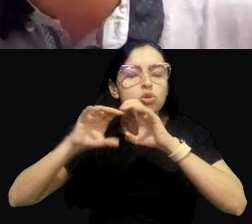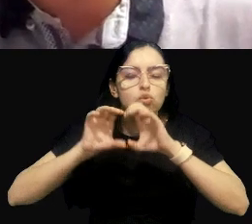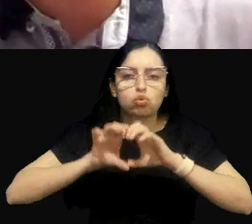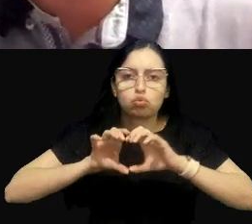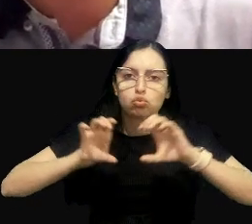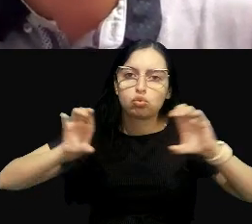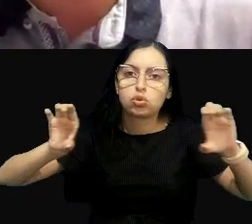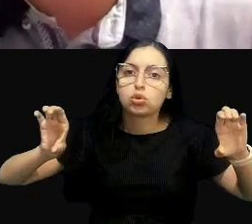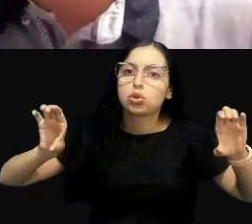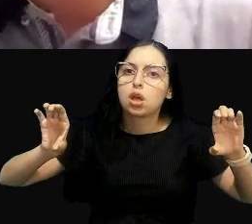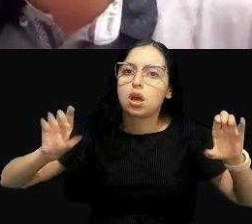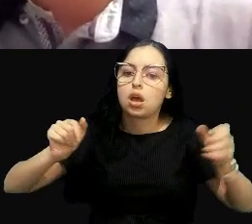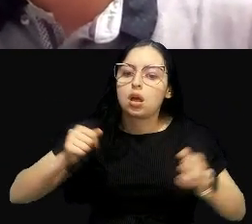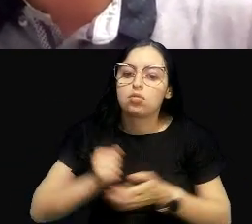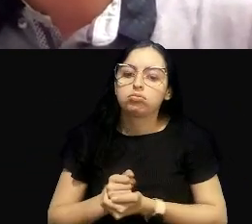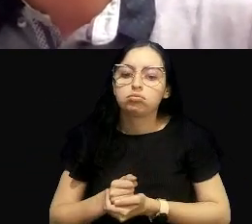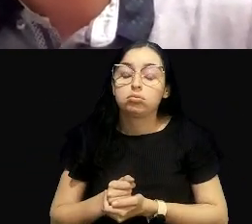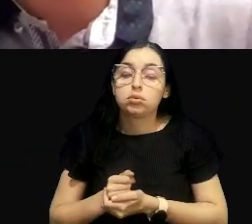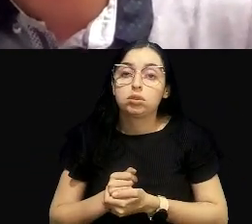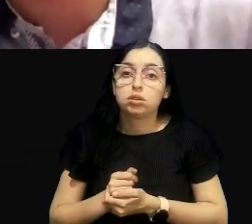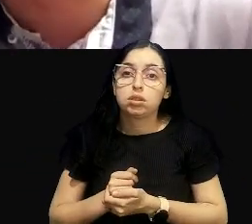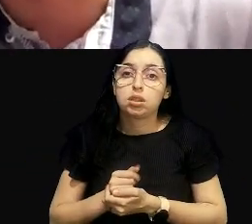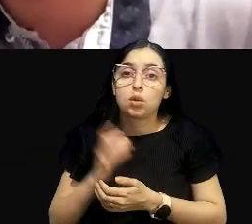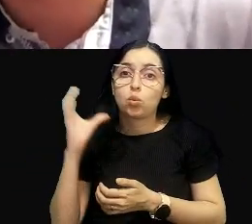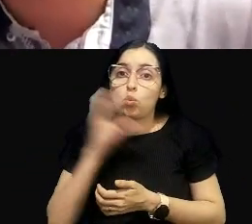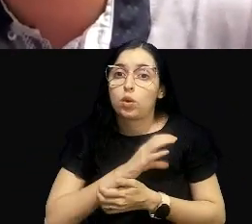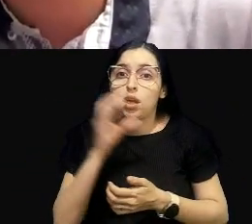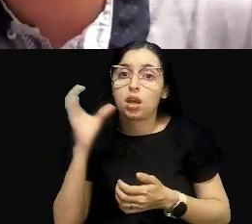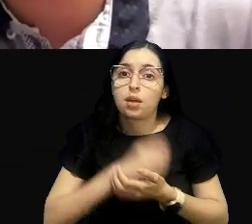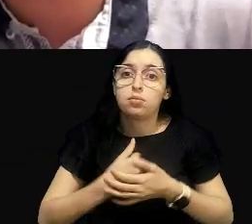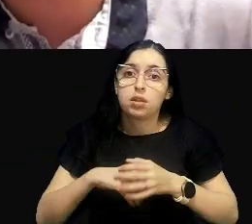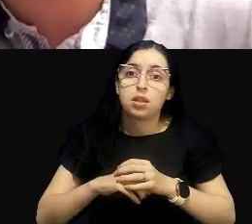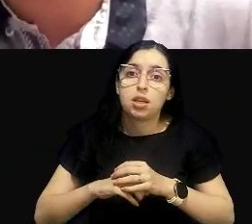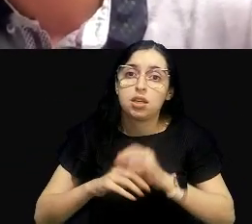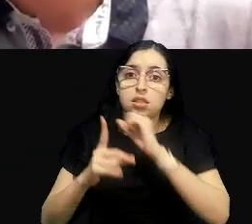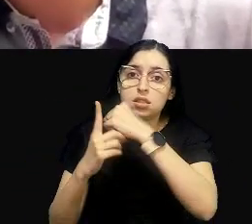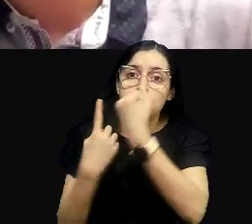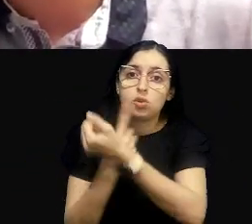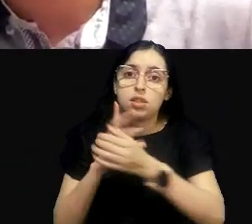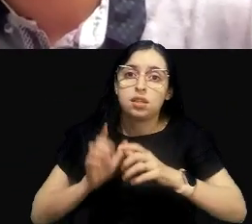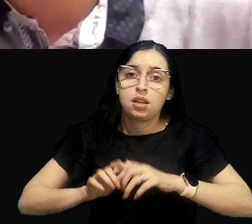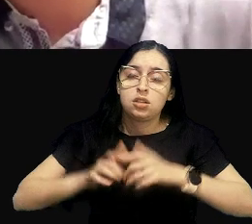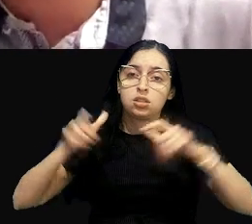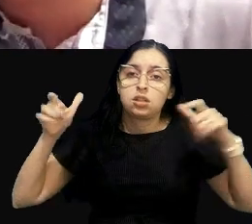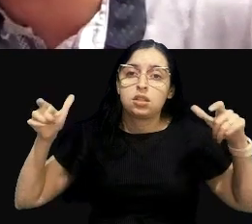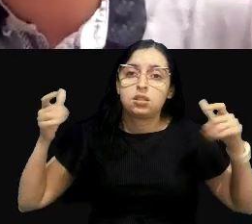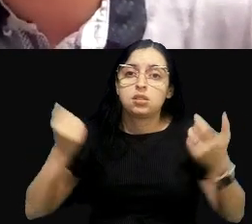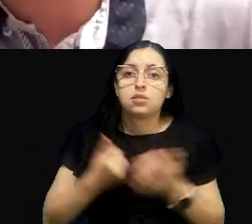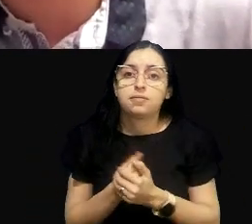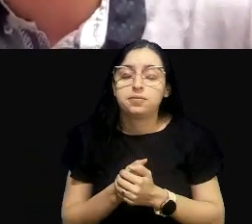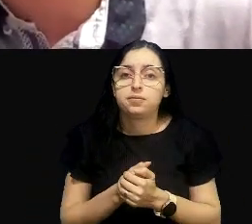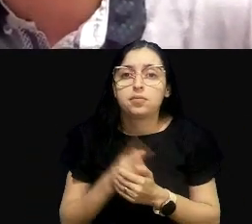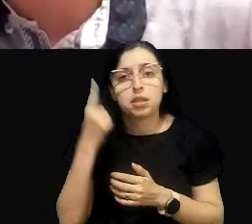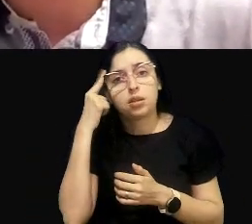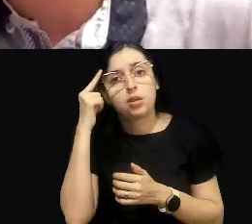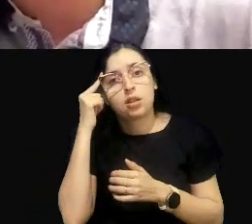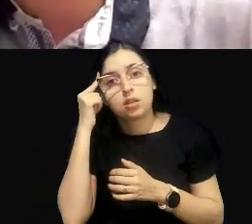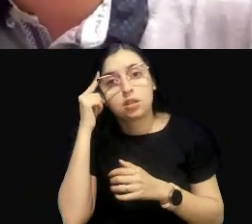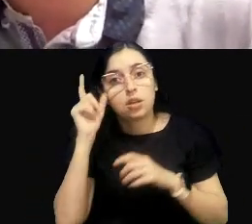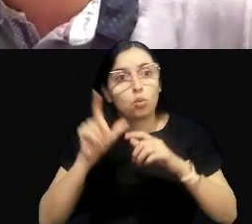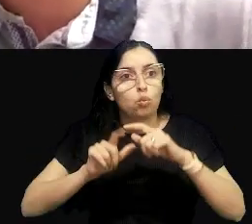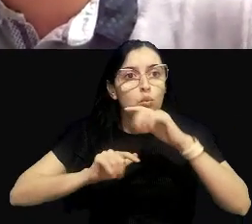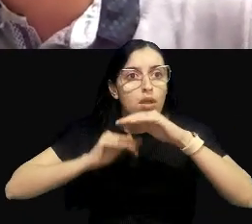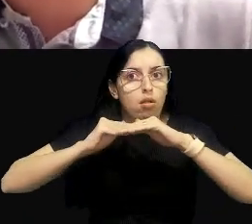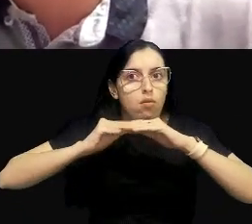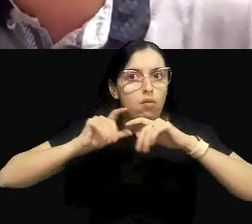sequer dá conta do aumento populacional naquele período. Para vocês terem ideia da morosidade dessa evolução. Então,